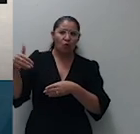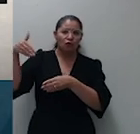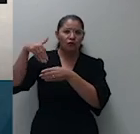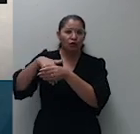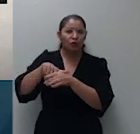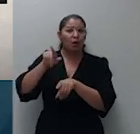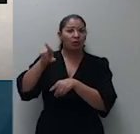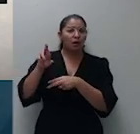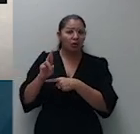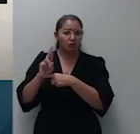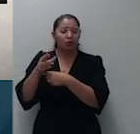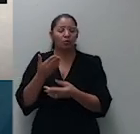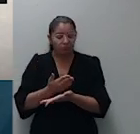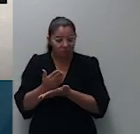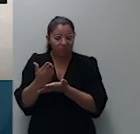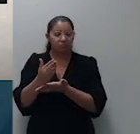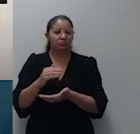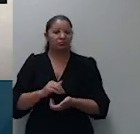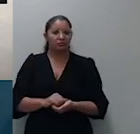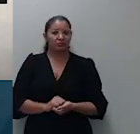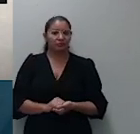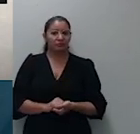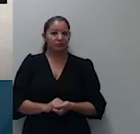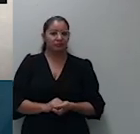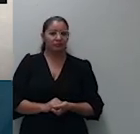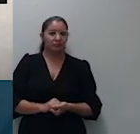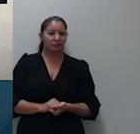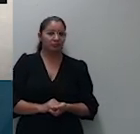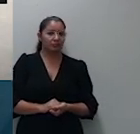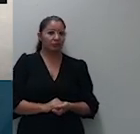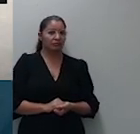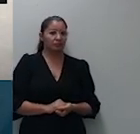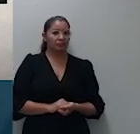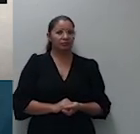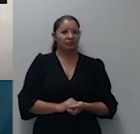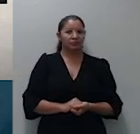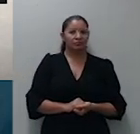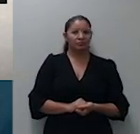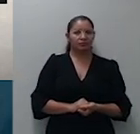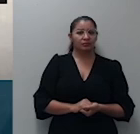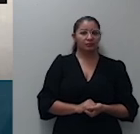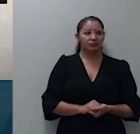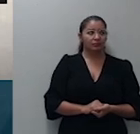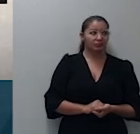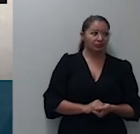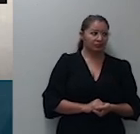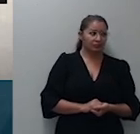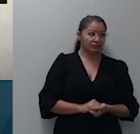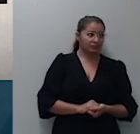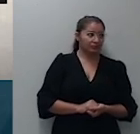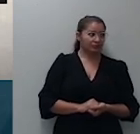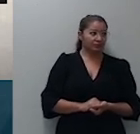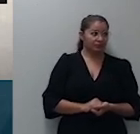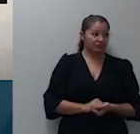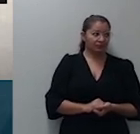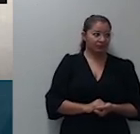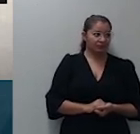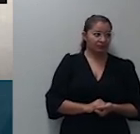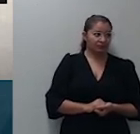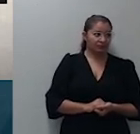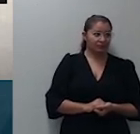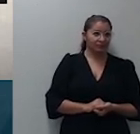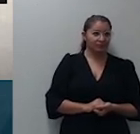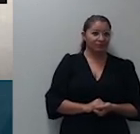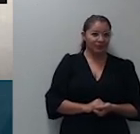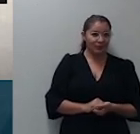muito obrigado senhor presidente é um agravo interno interposto por fazenda São José em